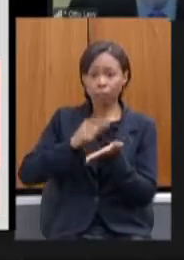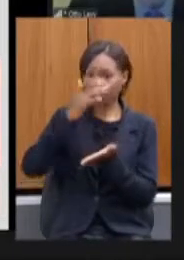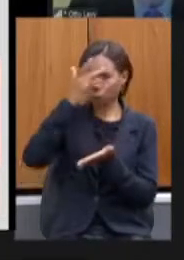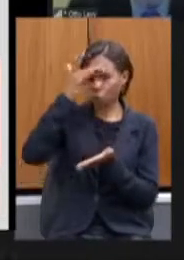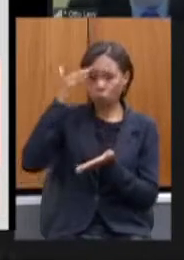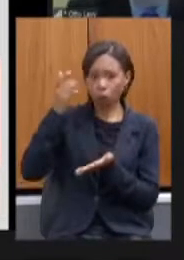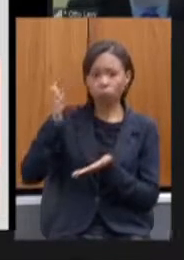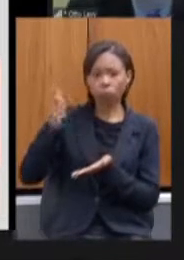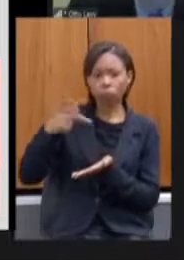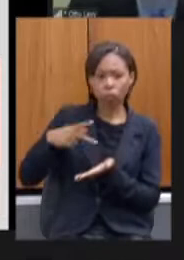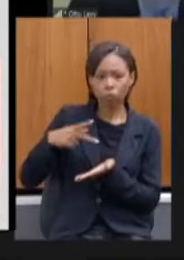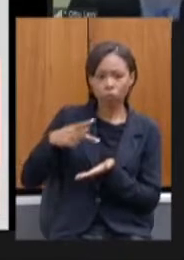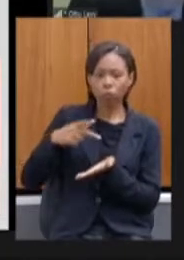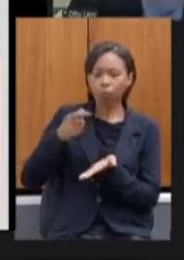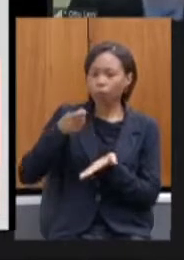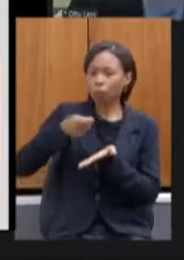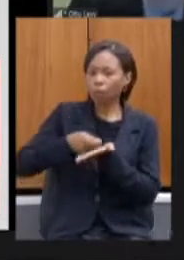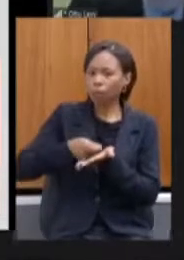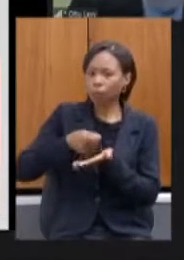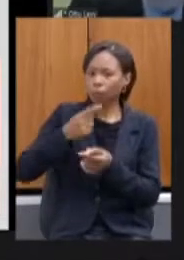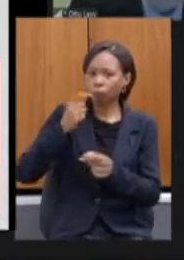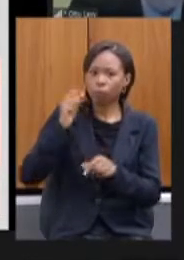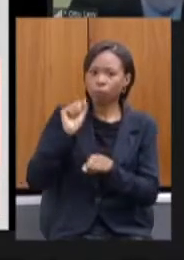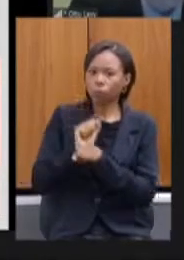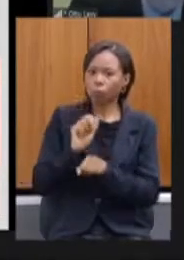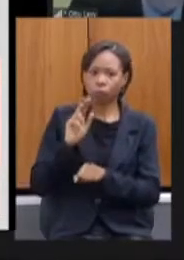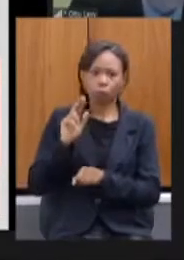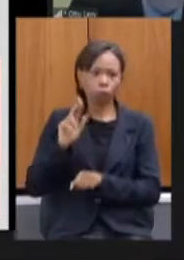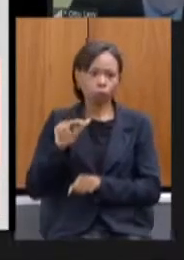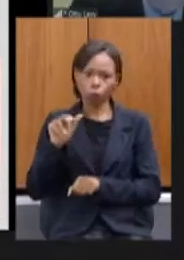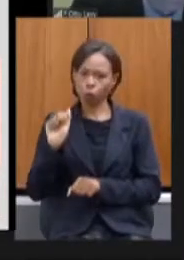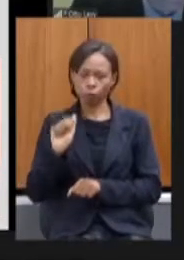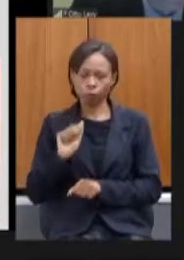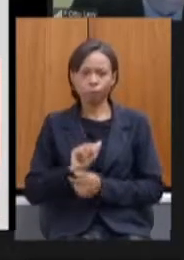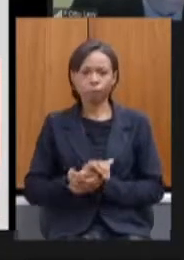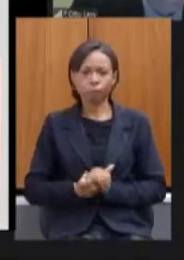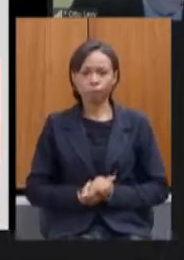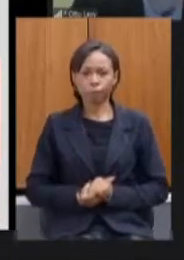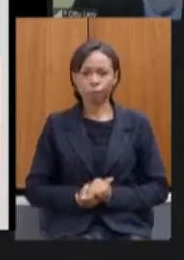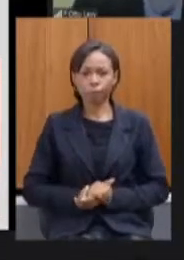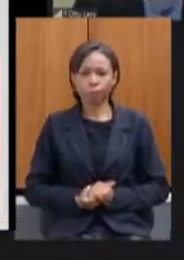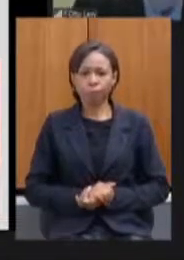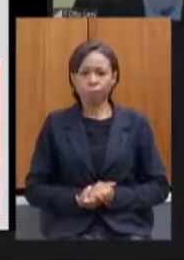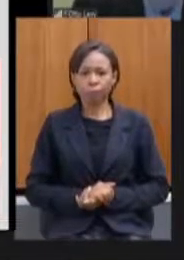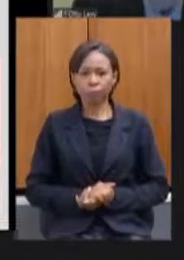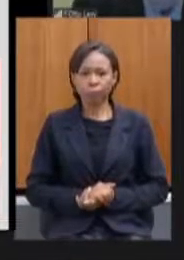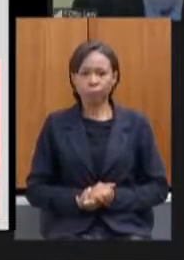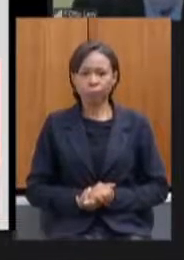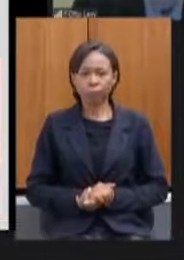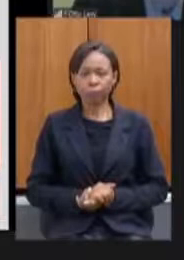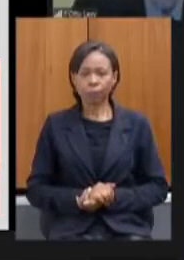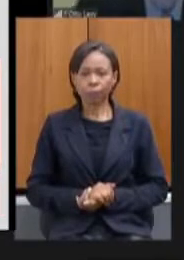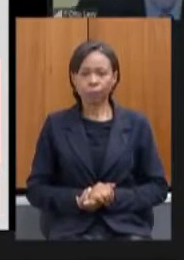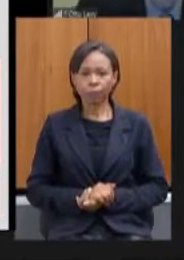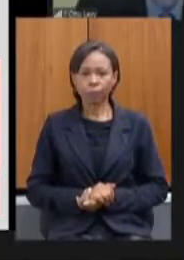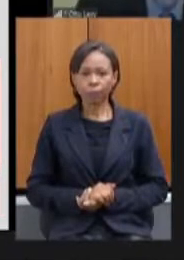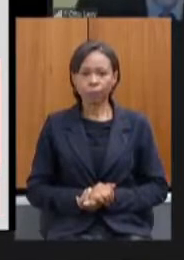funcionalidades do ponto digital o próximo por favor